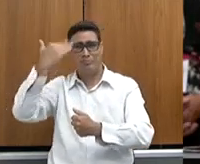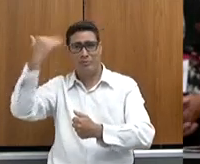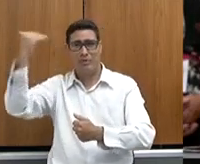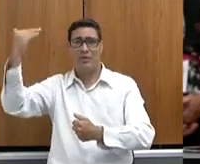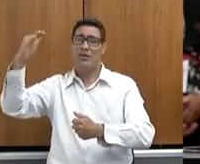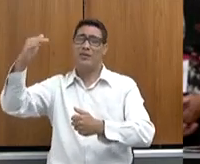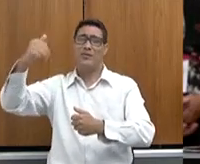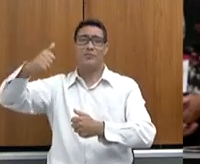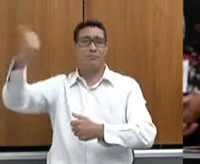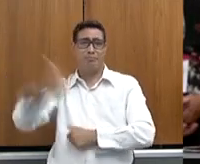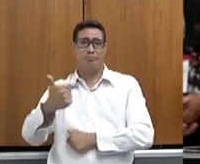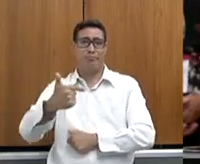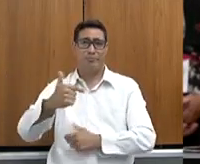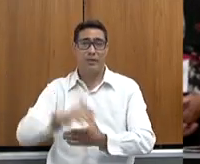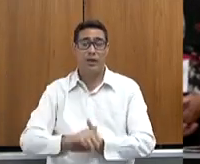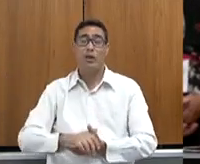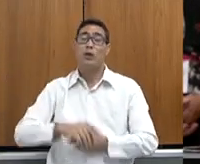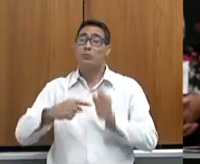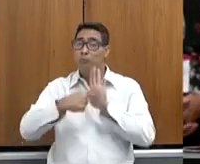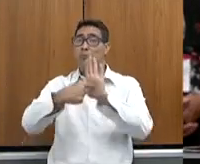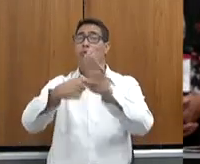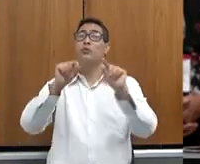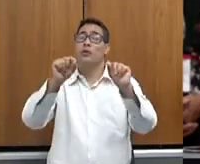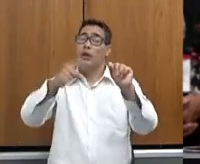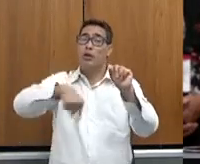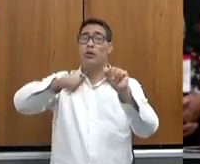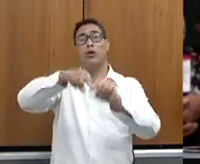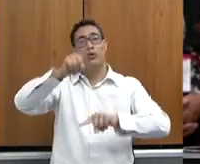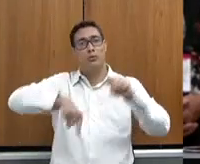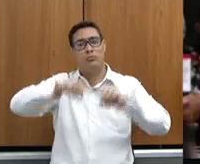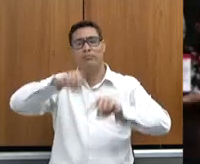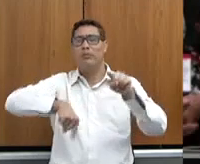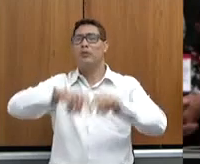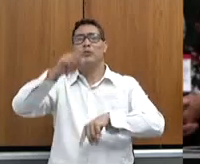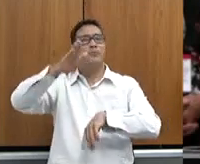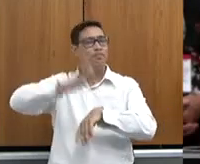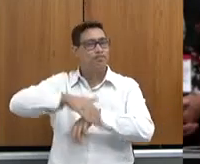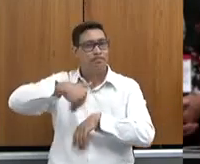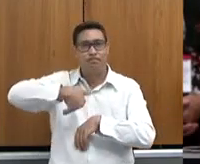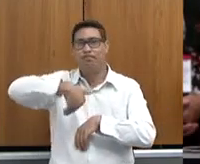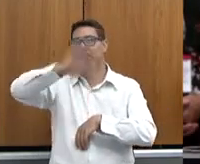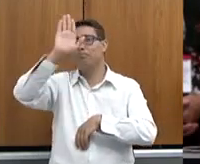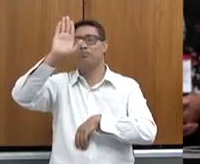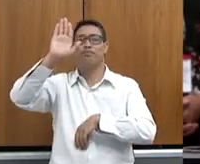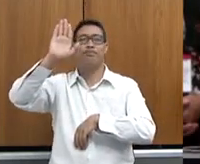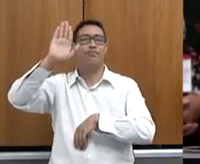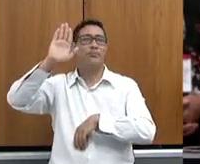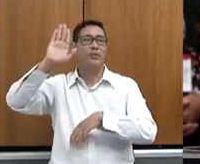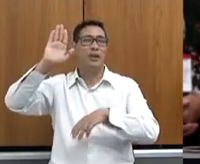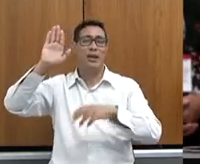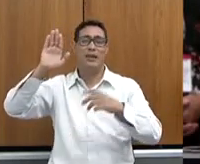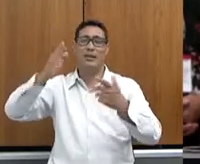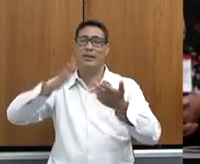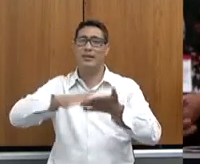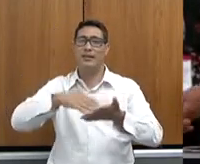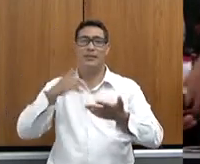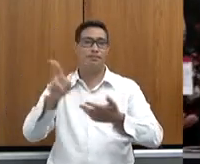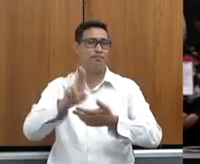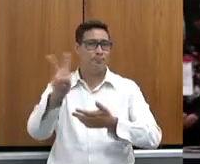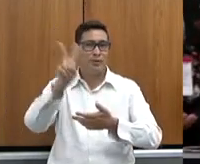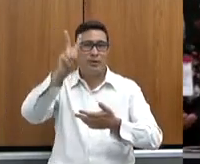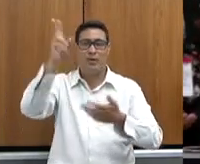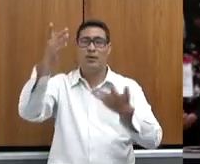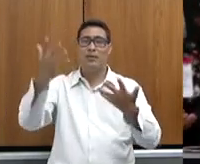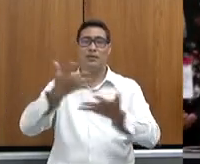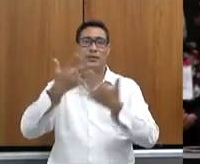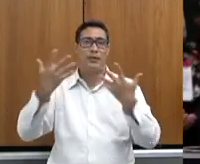mais uma vez que os nossos produtos estão sendo realmente considerados, sendo, de certa